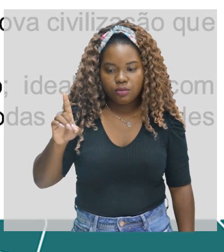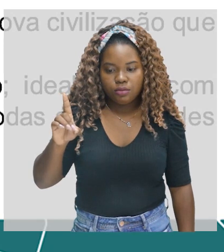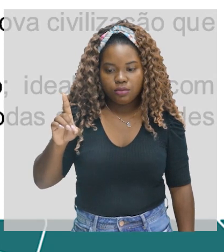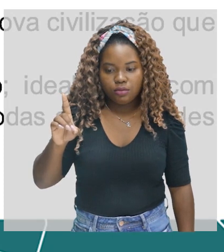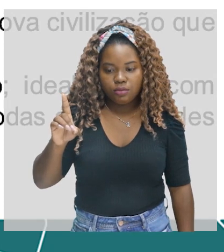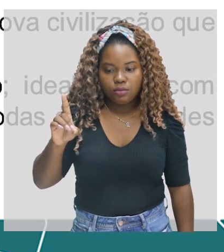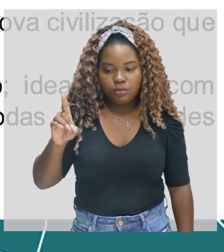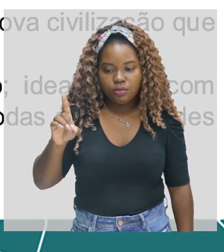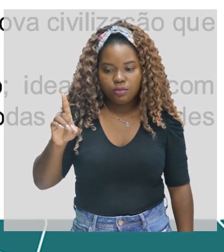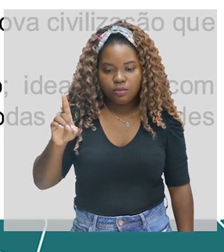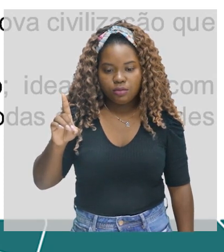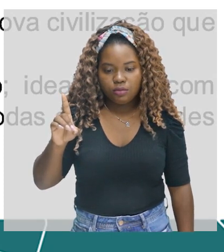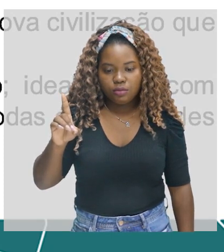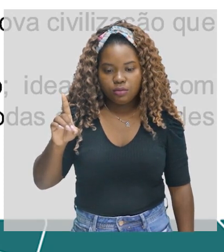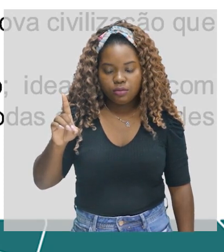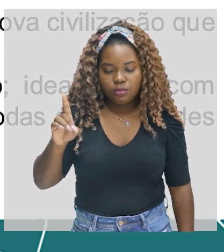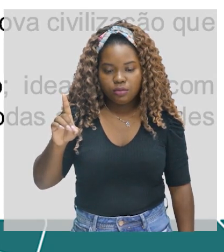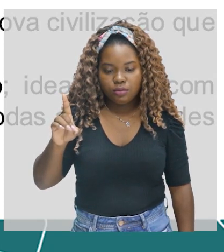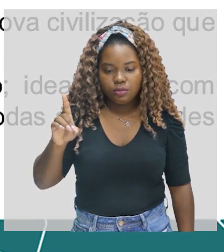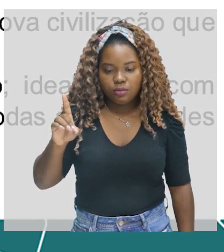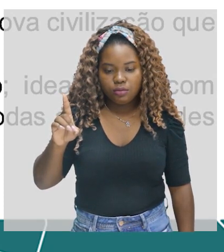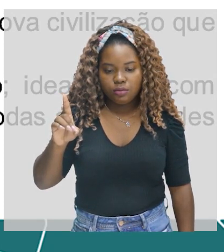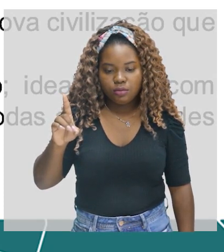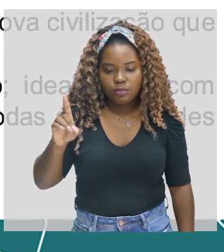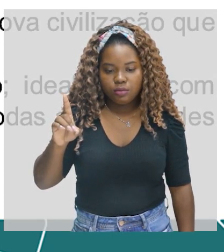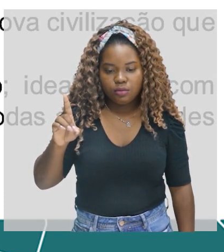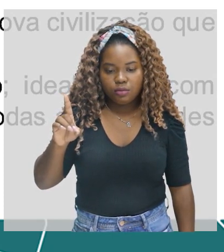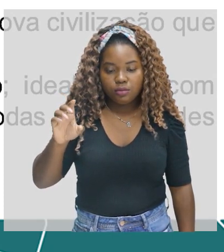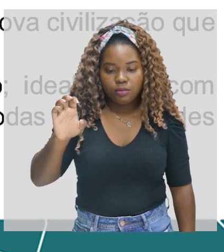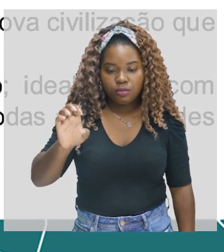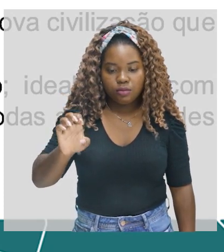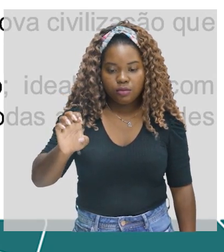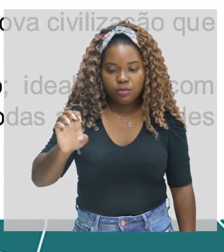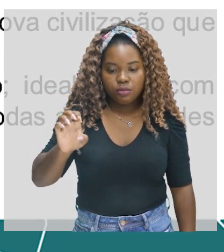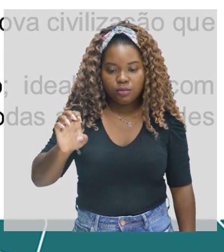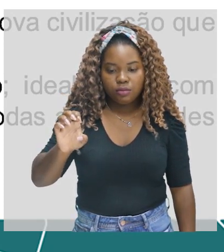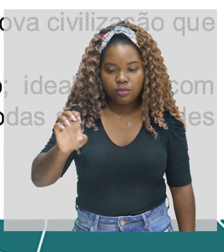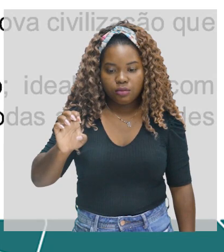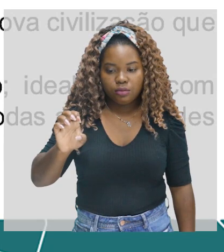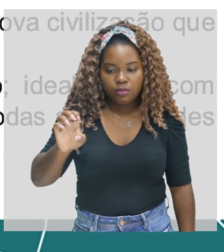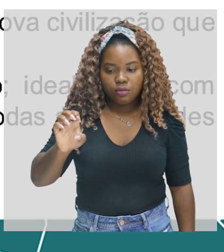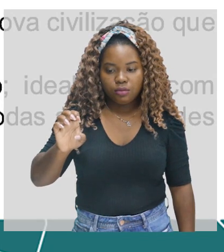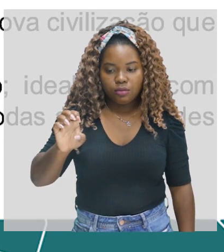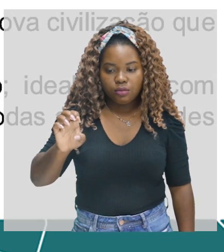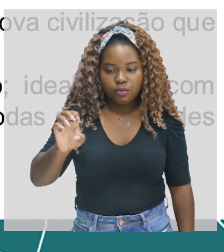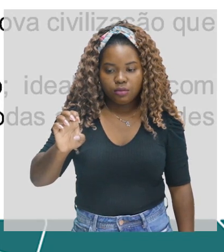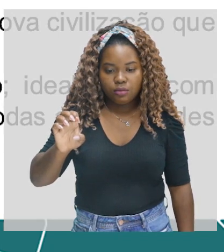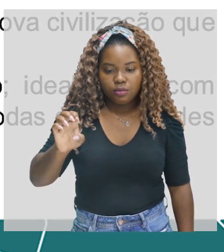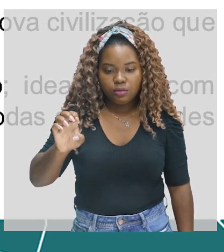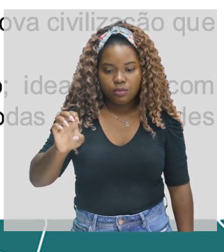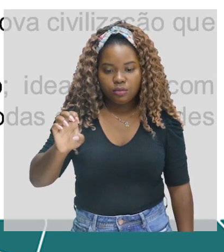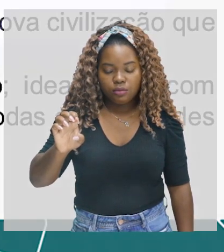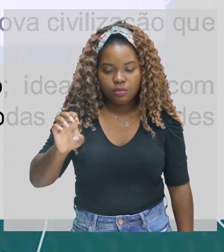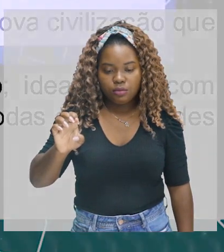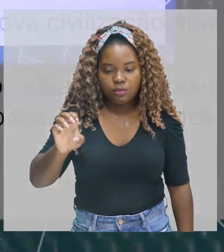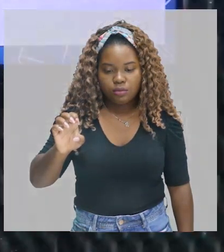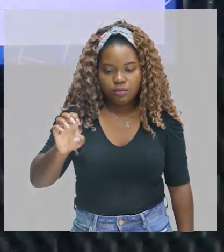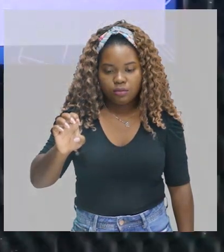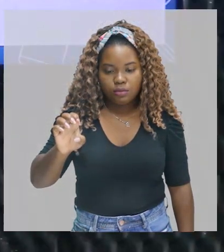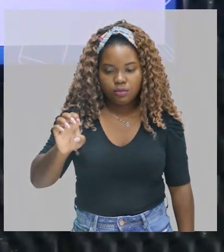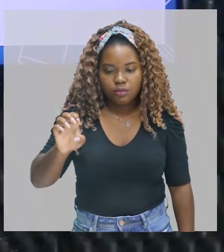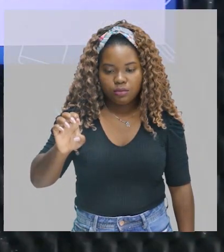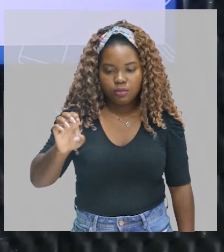pelo índio da nova civilização que se instalava. Ou letra E. Uma forma de apresentar o índio como motivo estético,